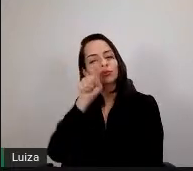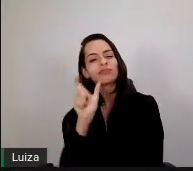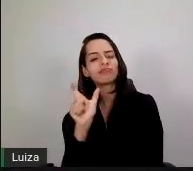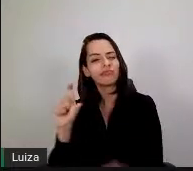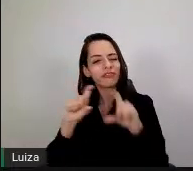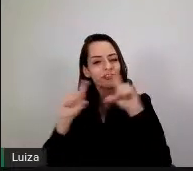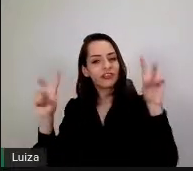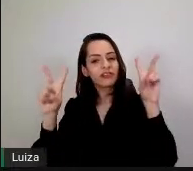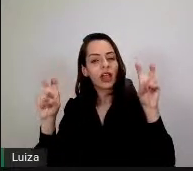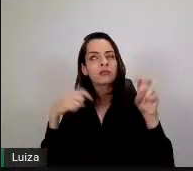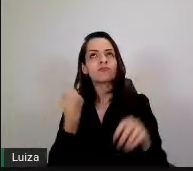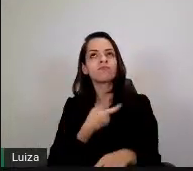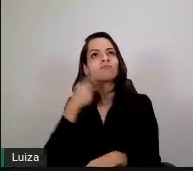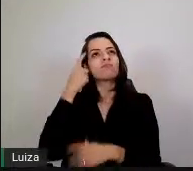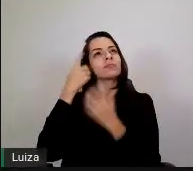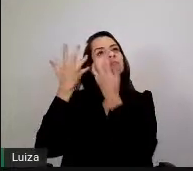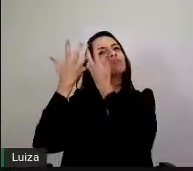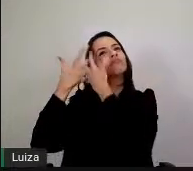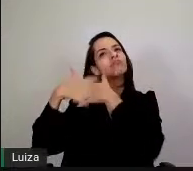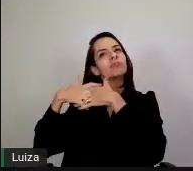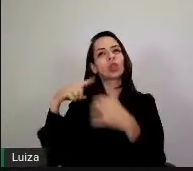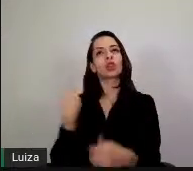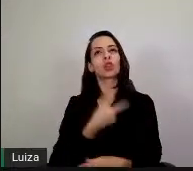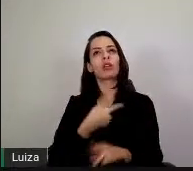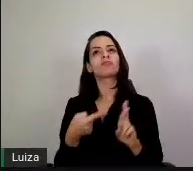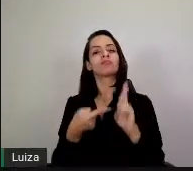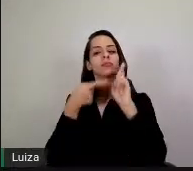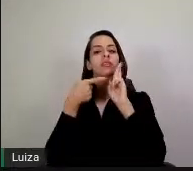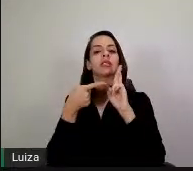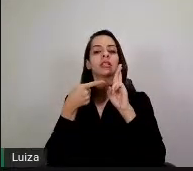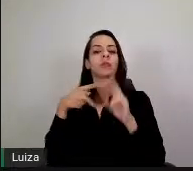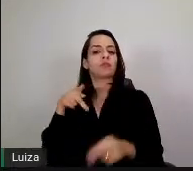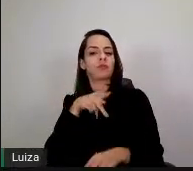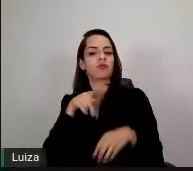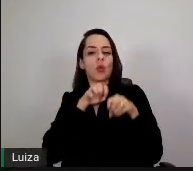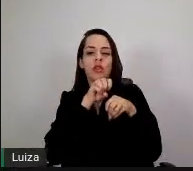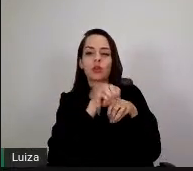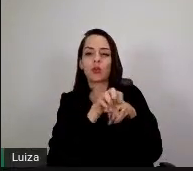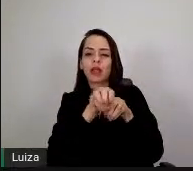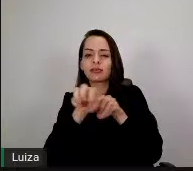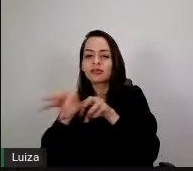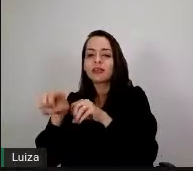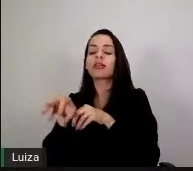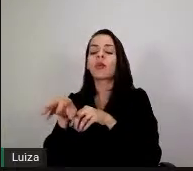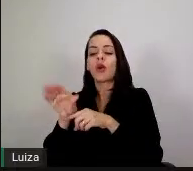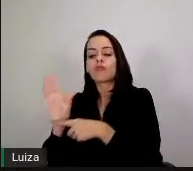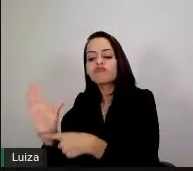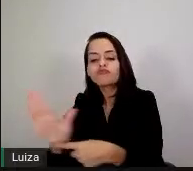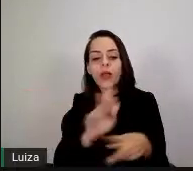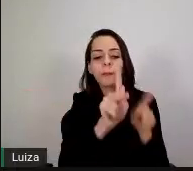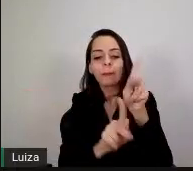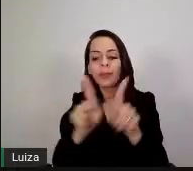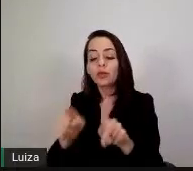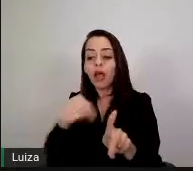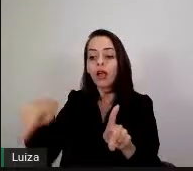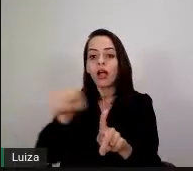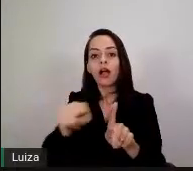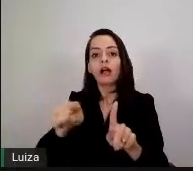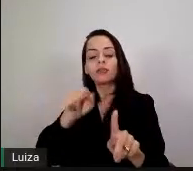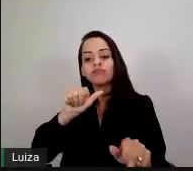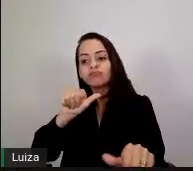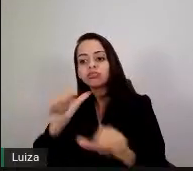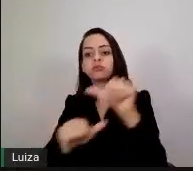que é possibilitar essas mudanças para que as pessoas sejam transformadoras do mundo. Obrigado, professor Wallace. E, neste momento,